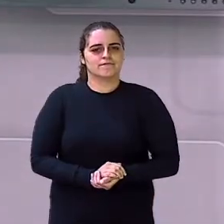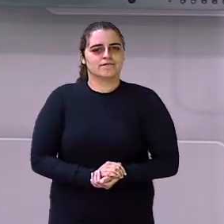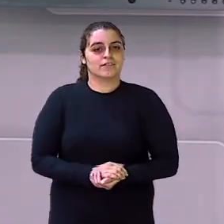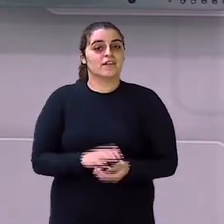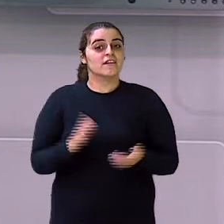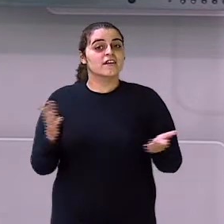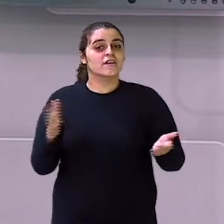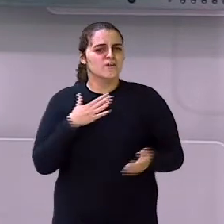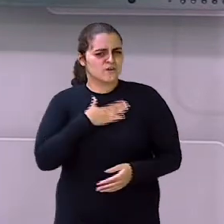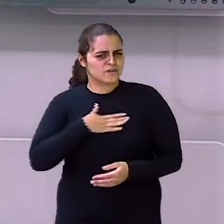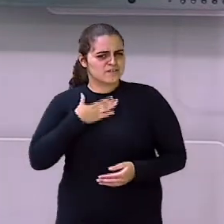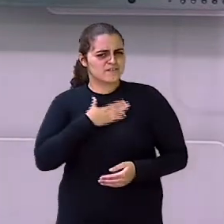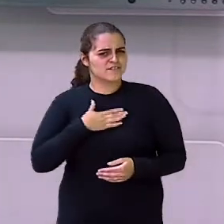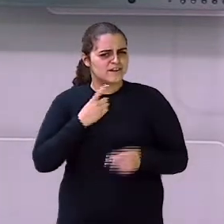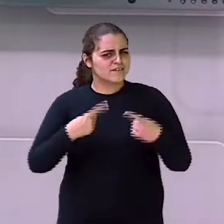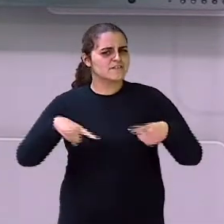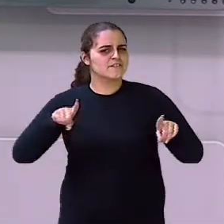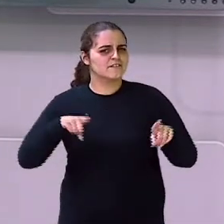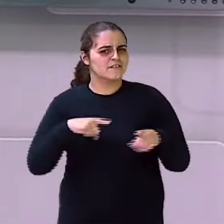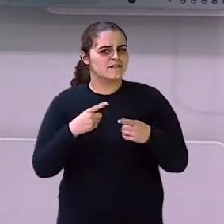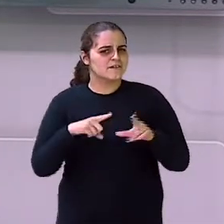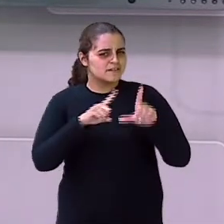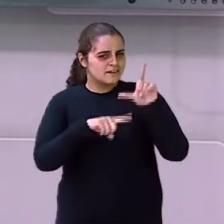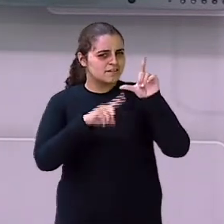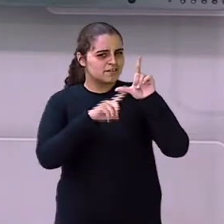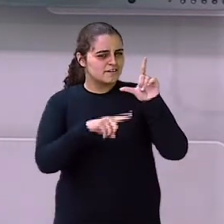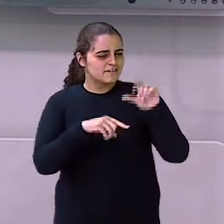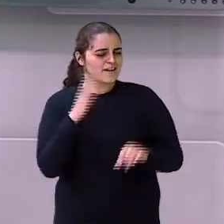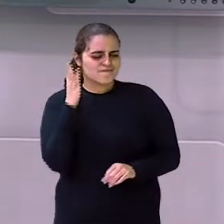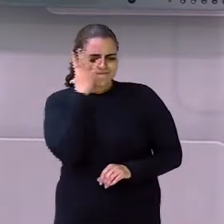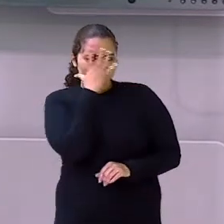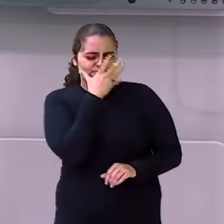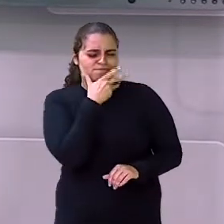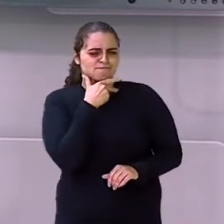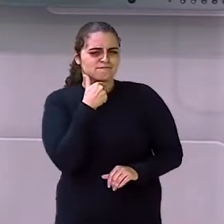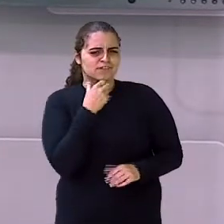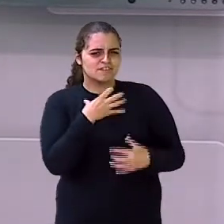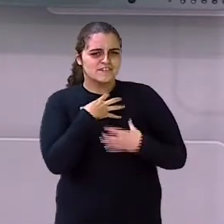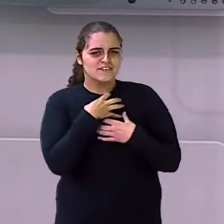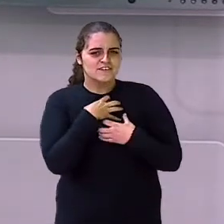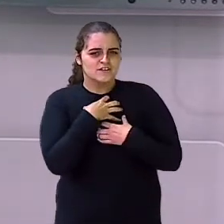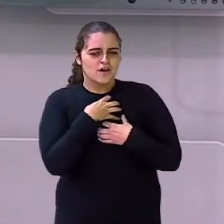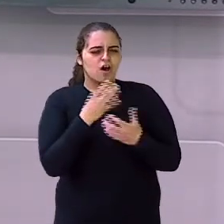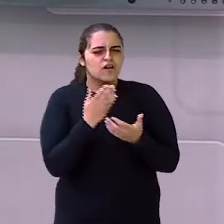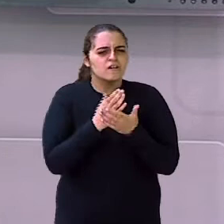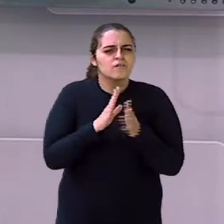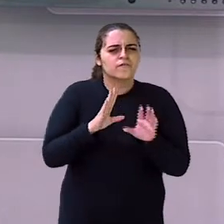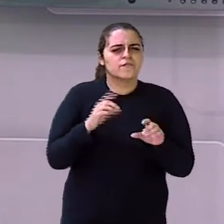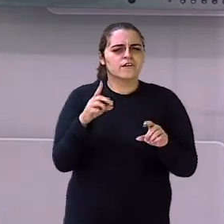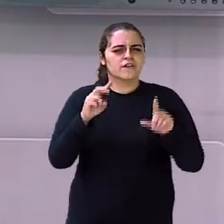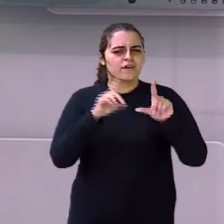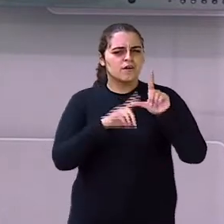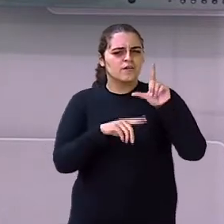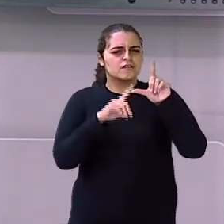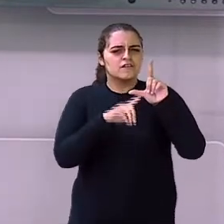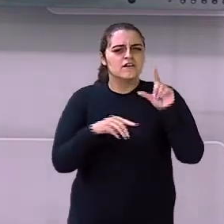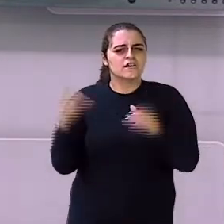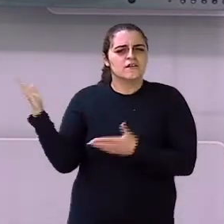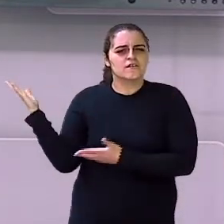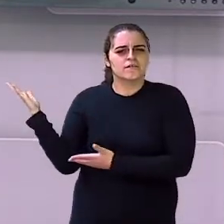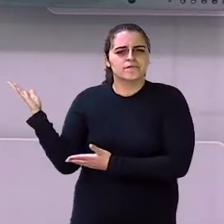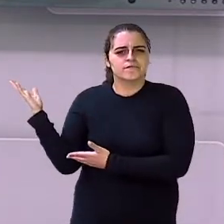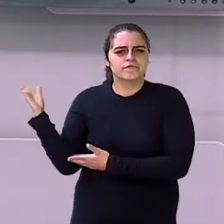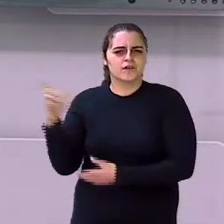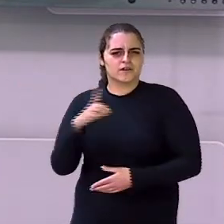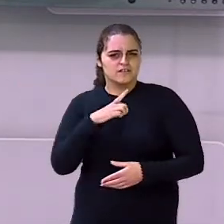E aí, gostaram da música? Muito linda, não é mesmo? Olha o finalzinho dela Que legal esse refrão